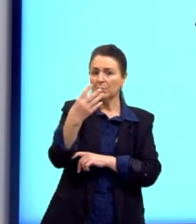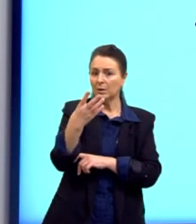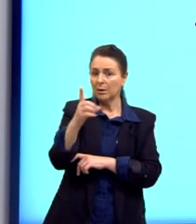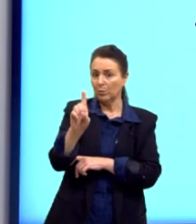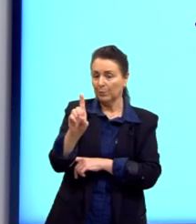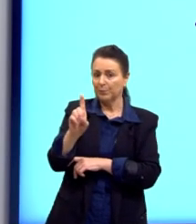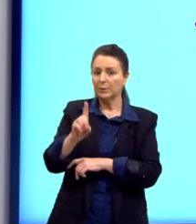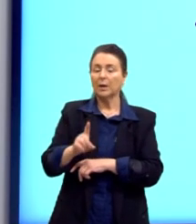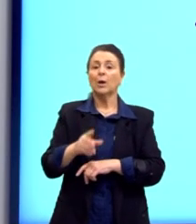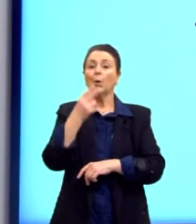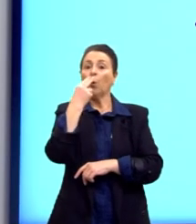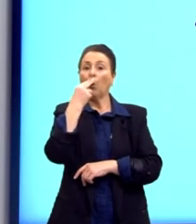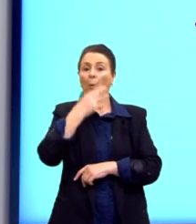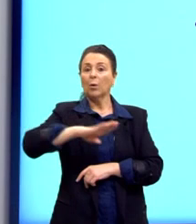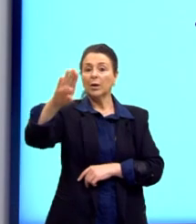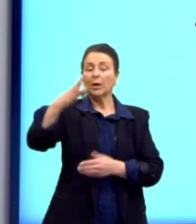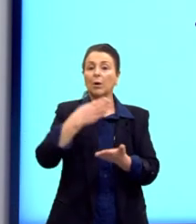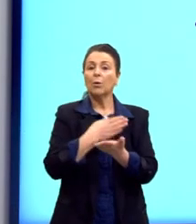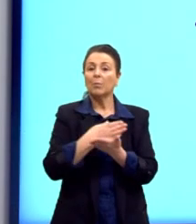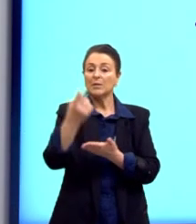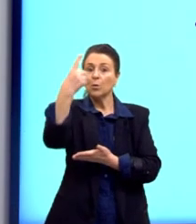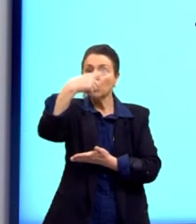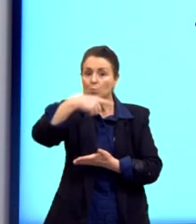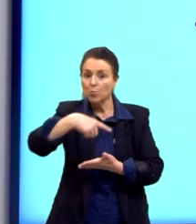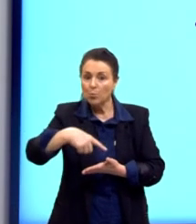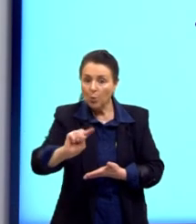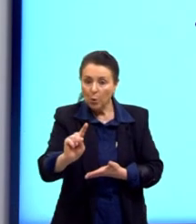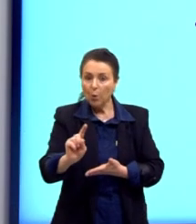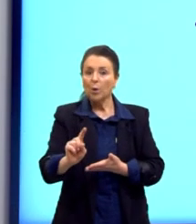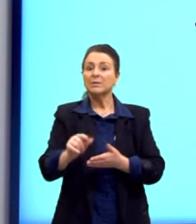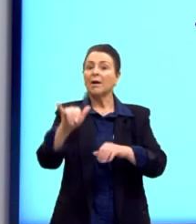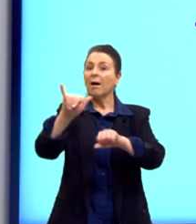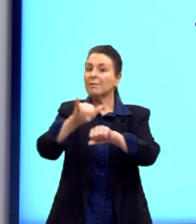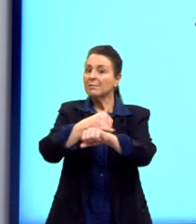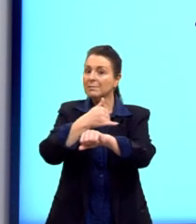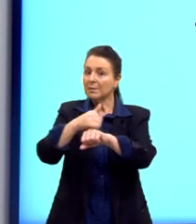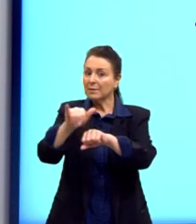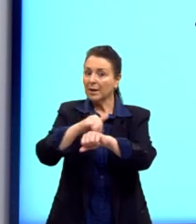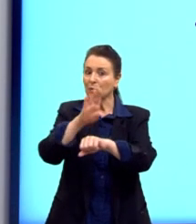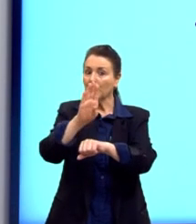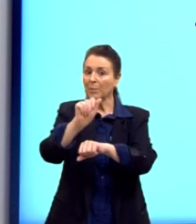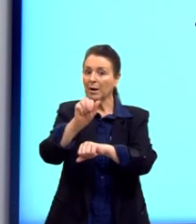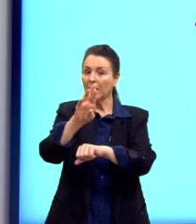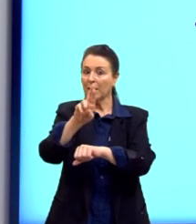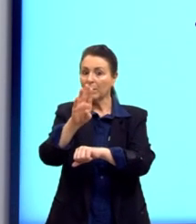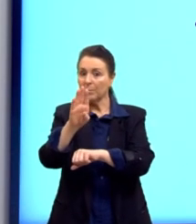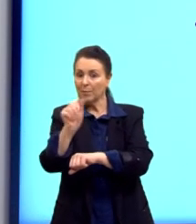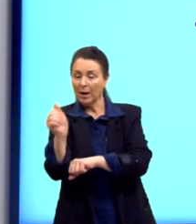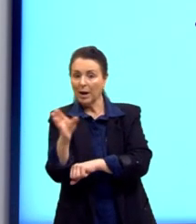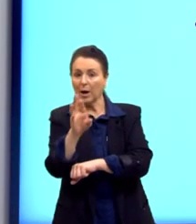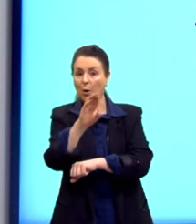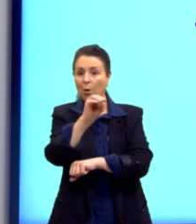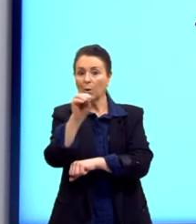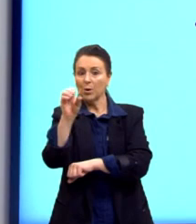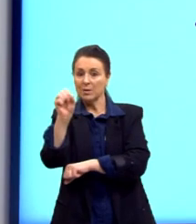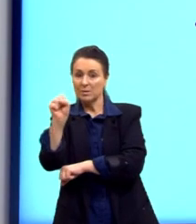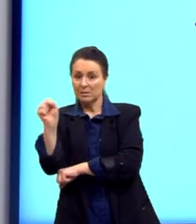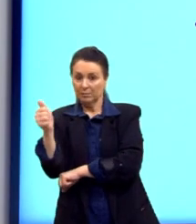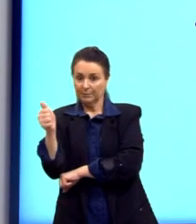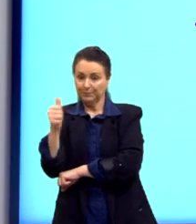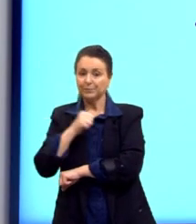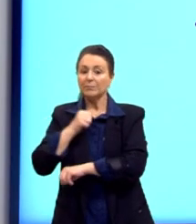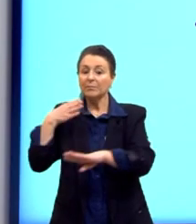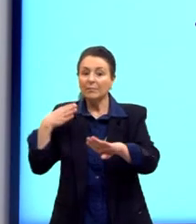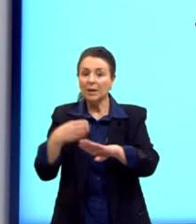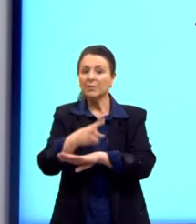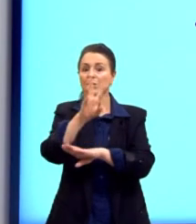Hitler lança a Operação Barba Roça e começa a invadir a União Soviética. Então, a Alemanha vai ter dois frontes. Ele